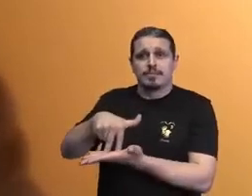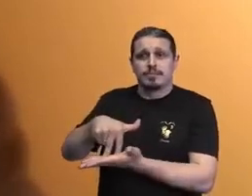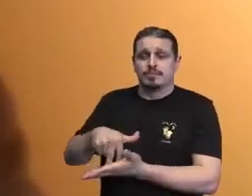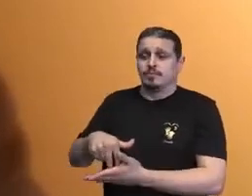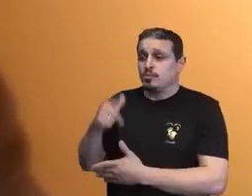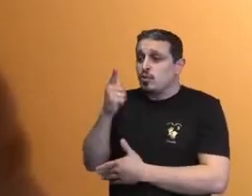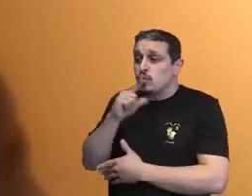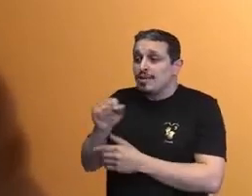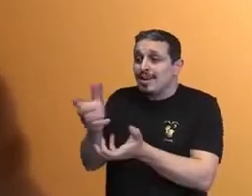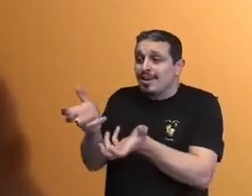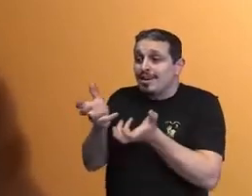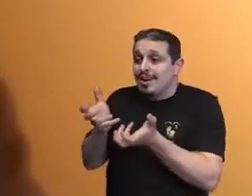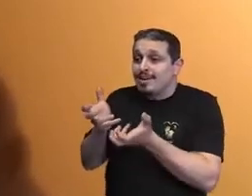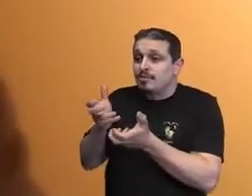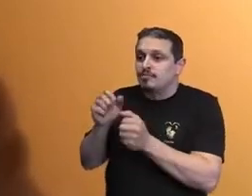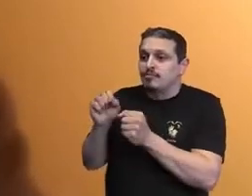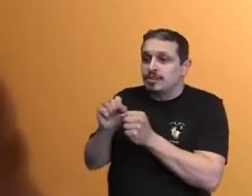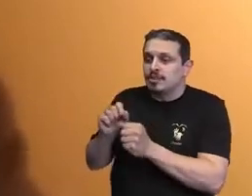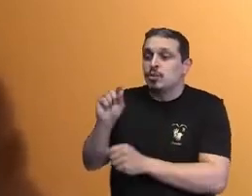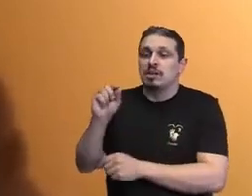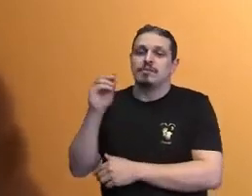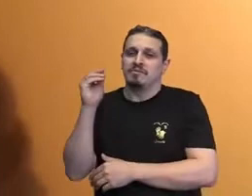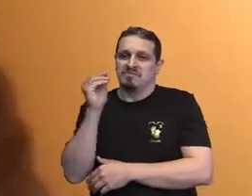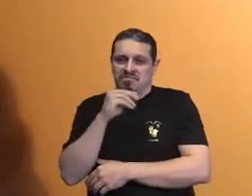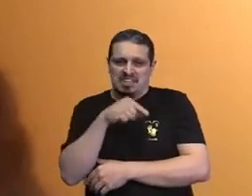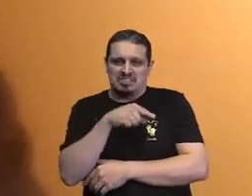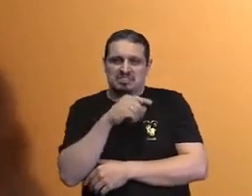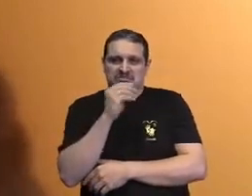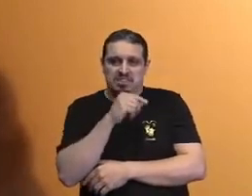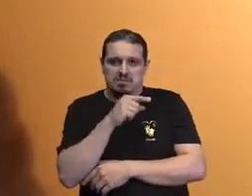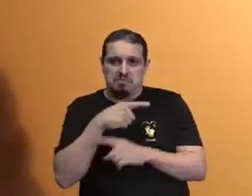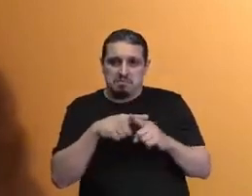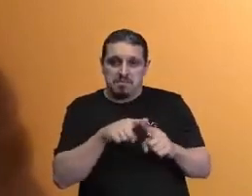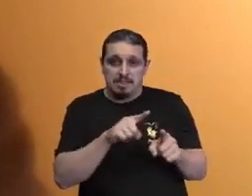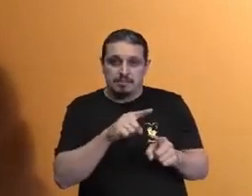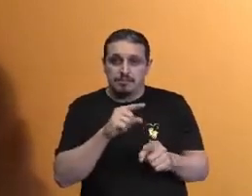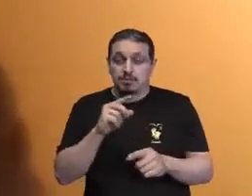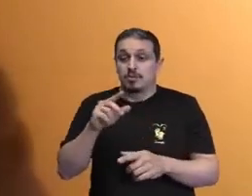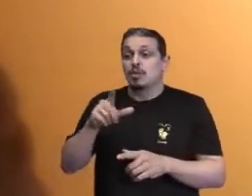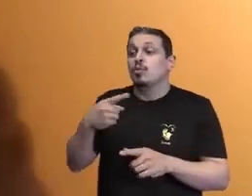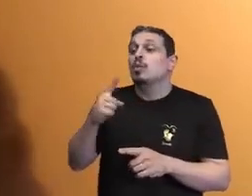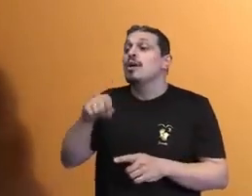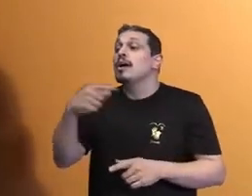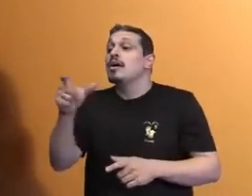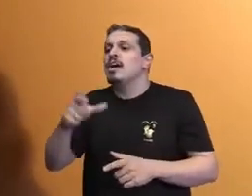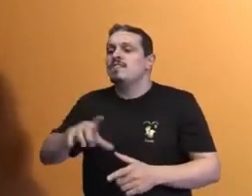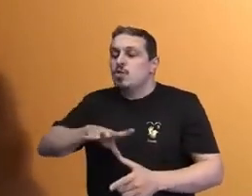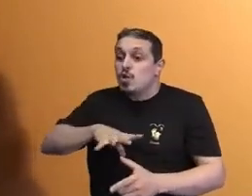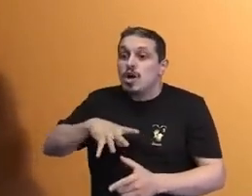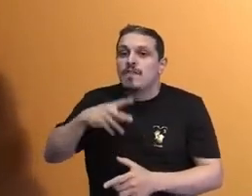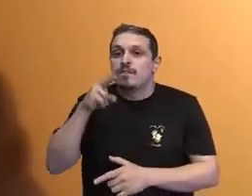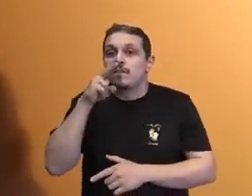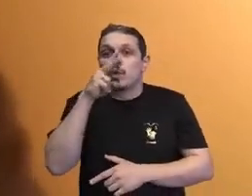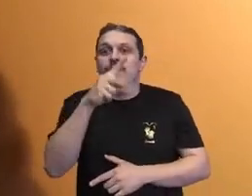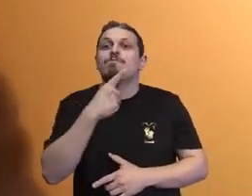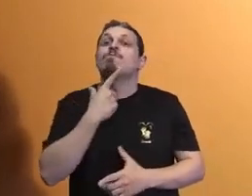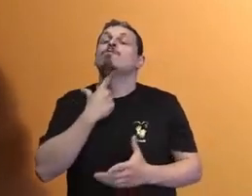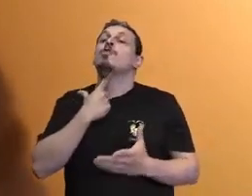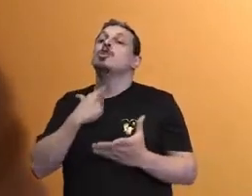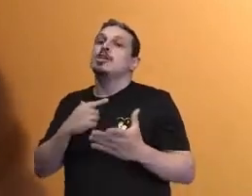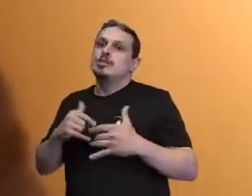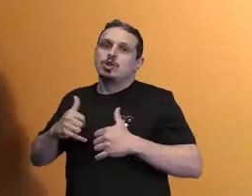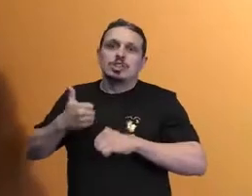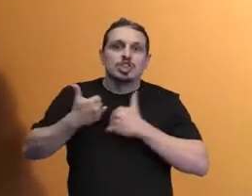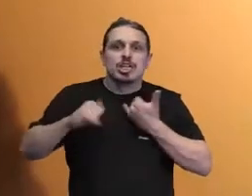do fracasso, da ausência de êxito. Por isso, claro que querer dá um ânimo maior para as coisas, ter aquilo que se